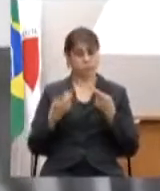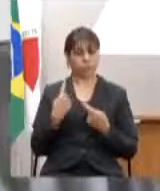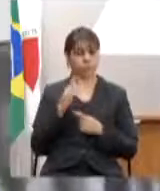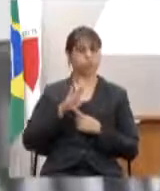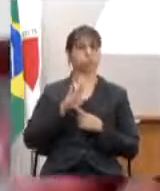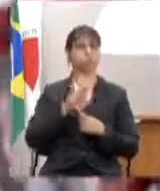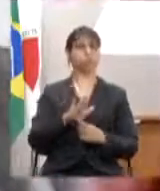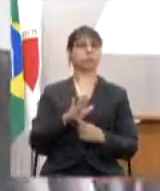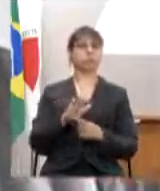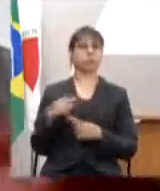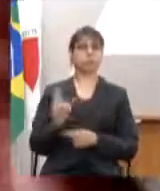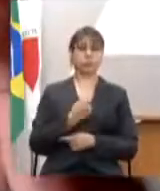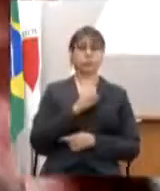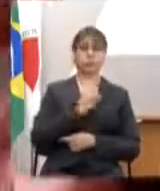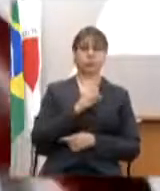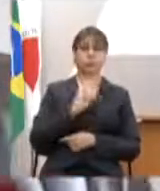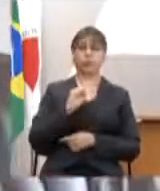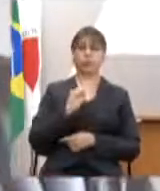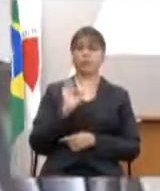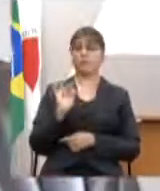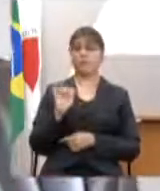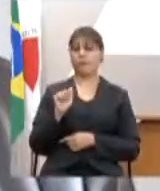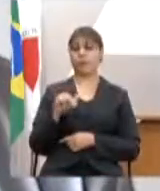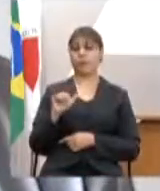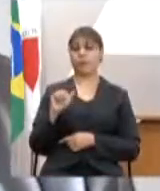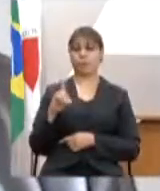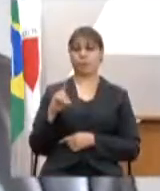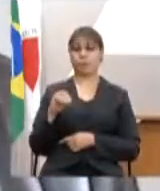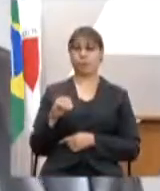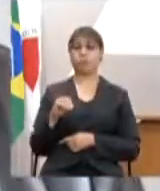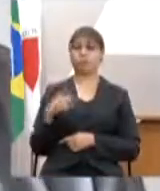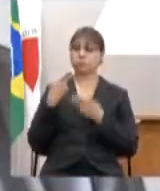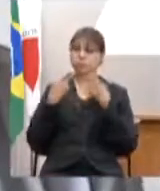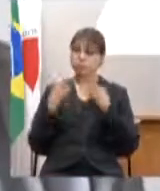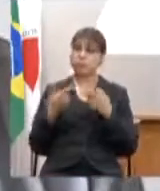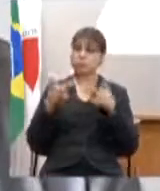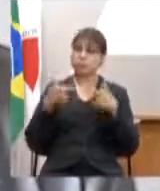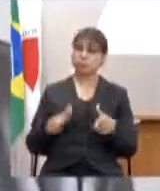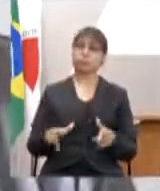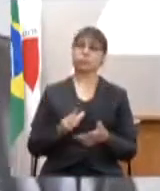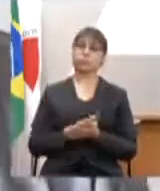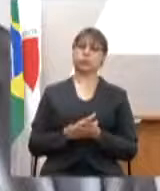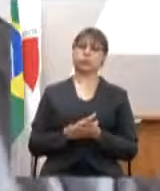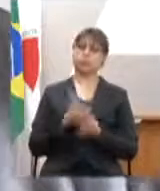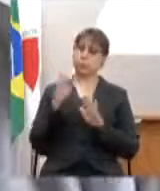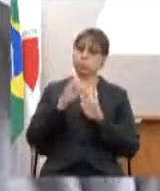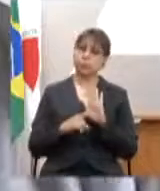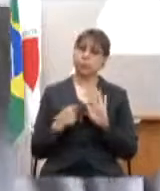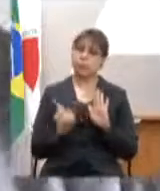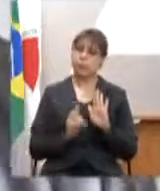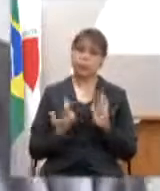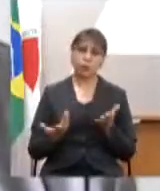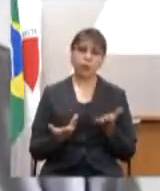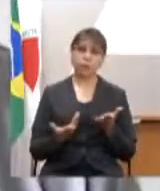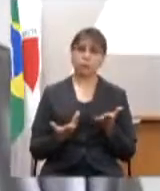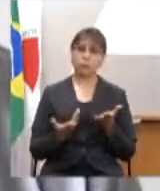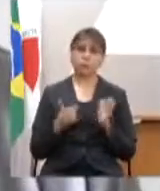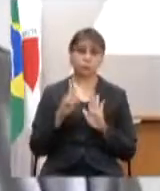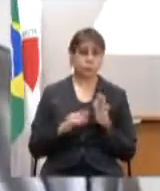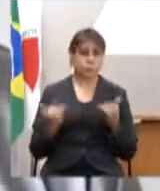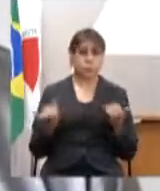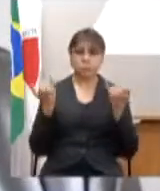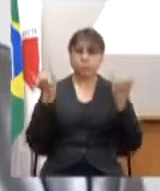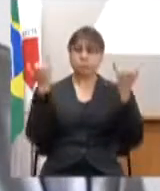presença aqui do Vale de Actionha para fazer esse apelo de uma questão que é direito nosso que é direito fundamental